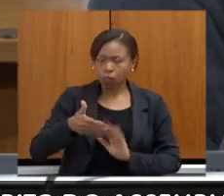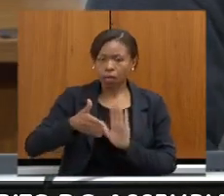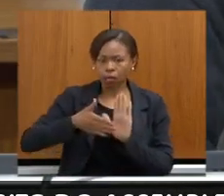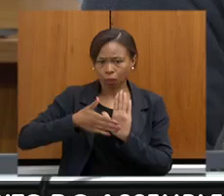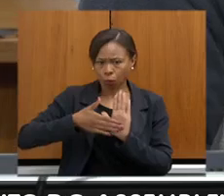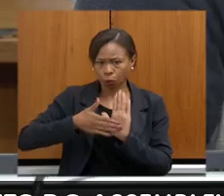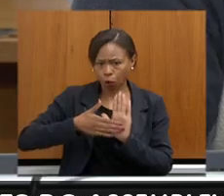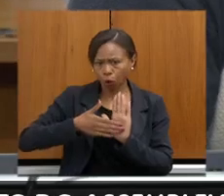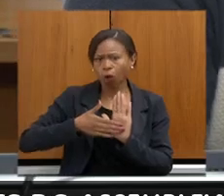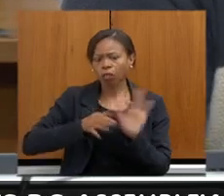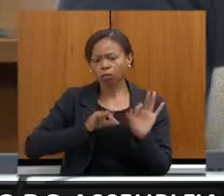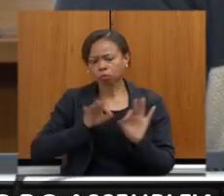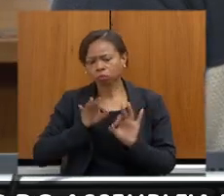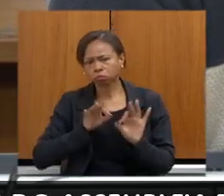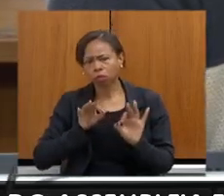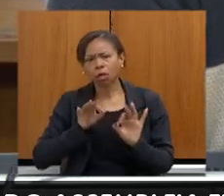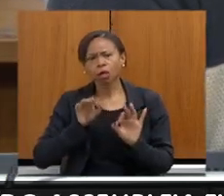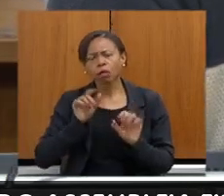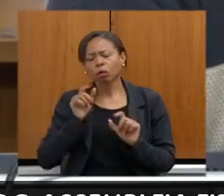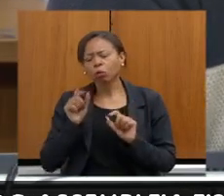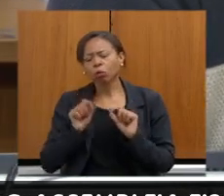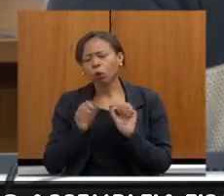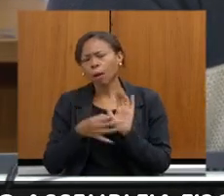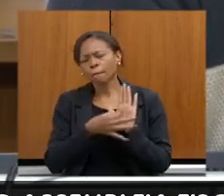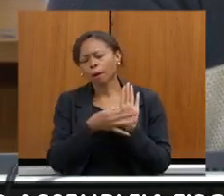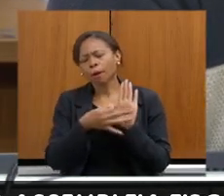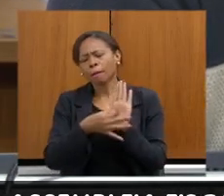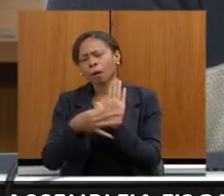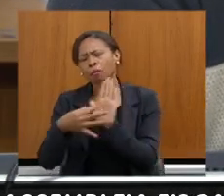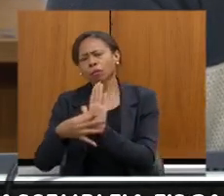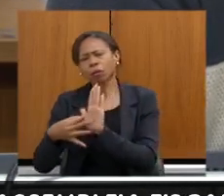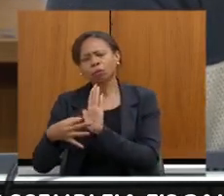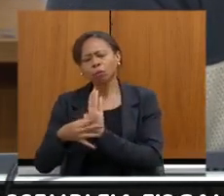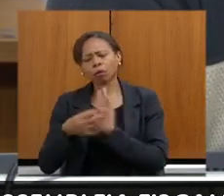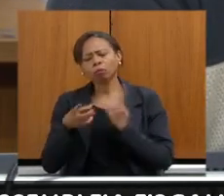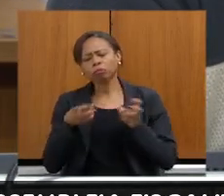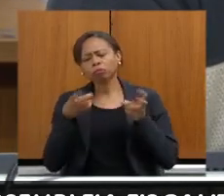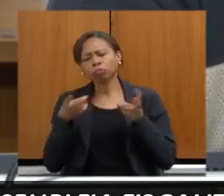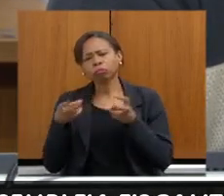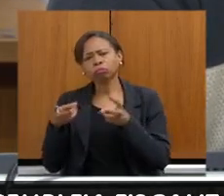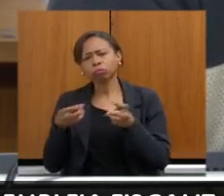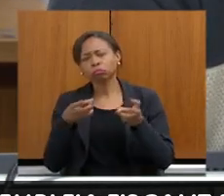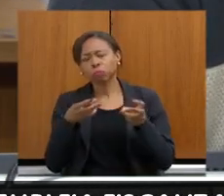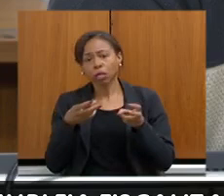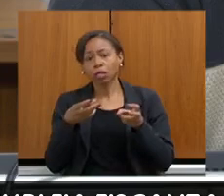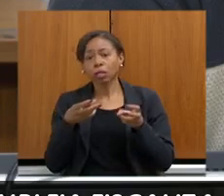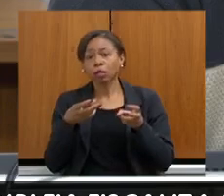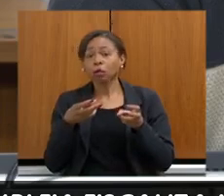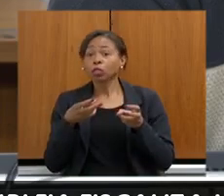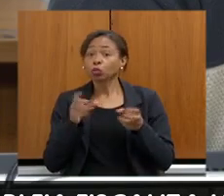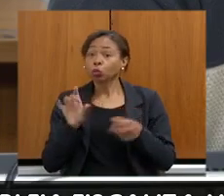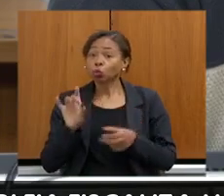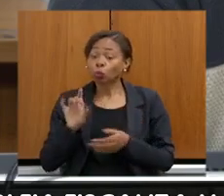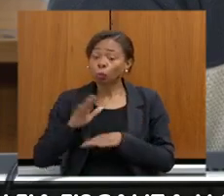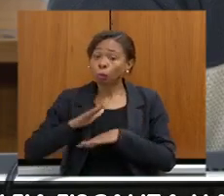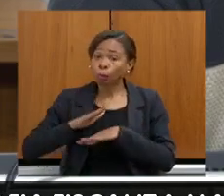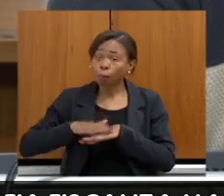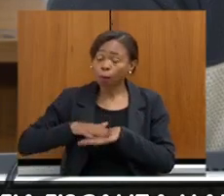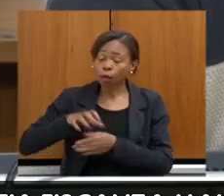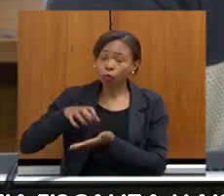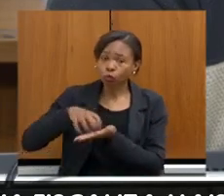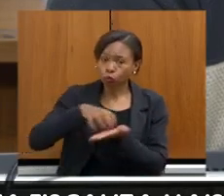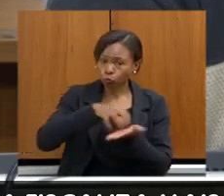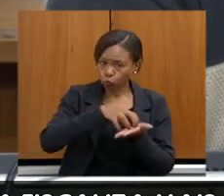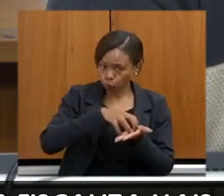escutando todos esses atores, já com a perspectiva do próprio setor e o acompanhamento dentro do